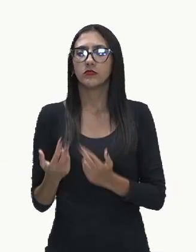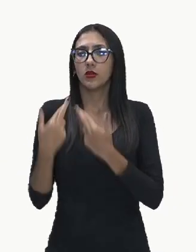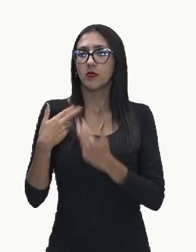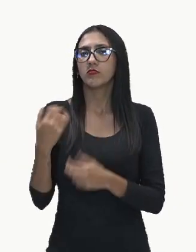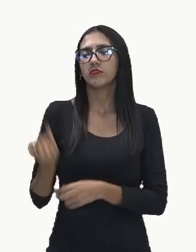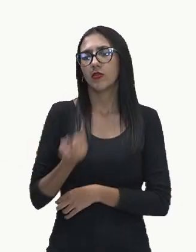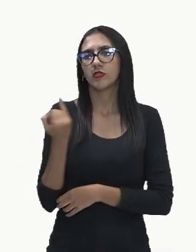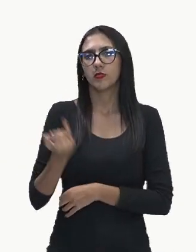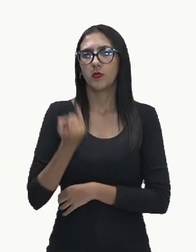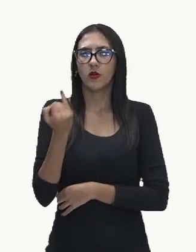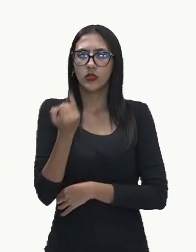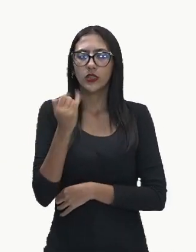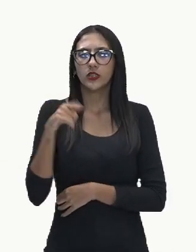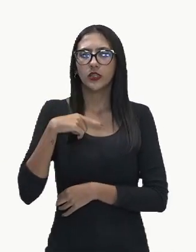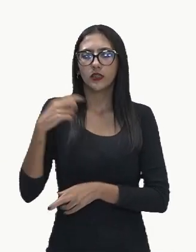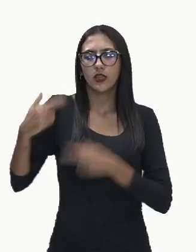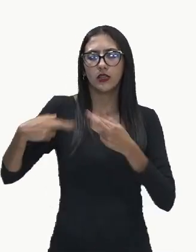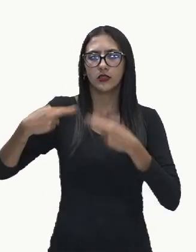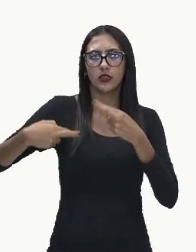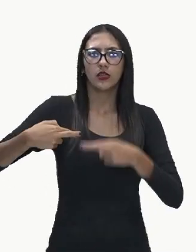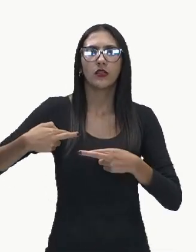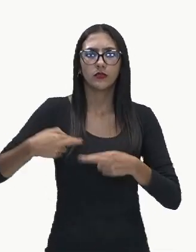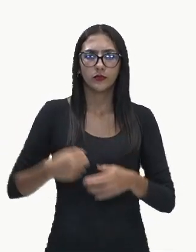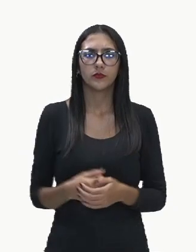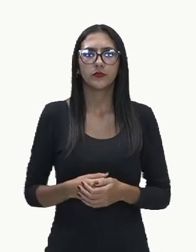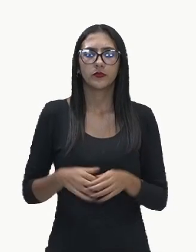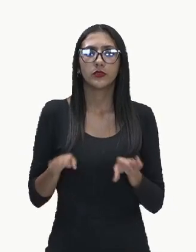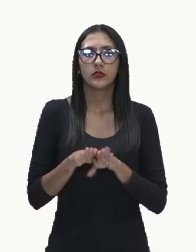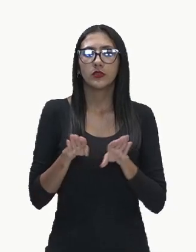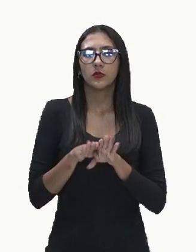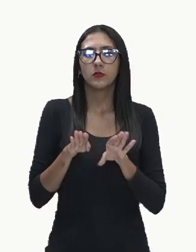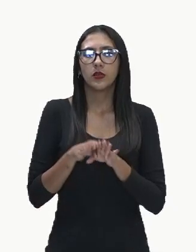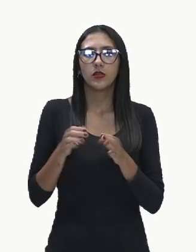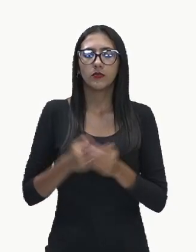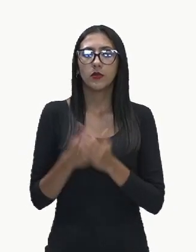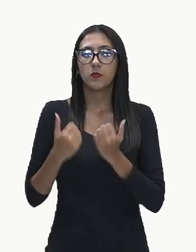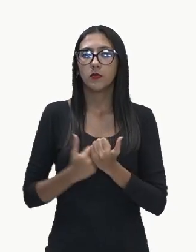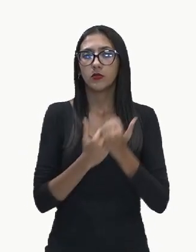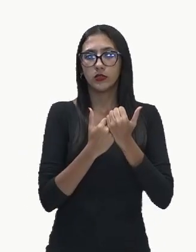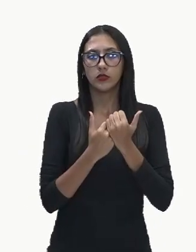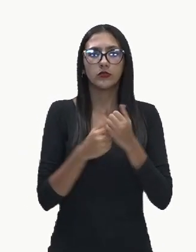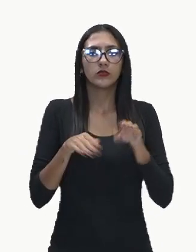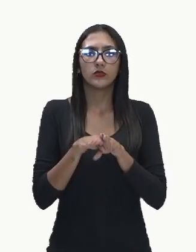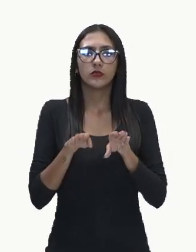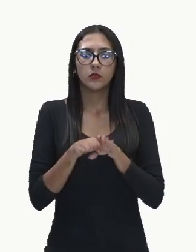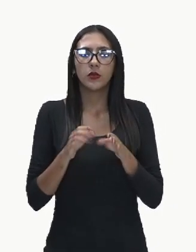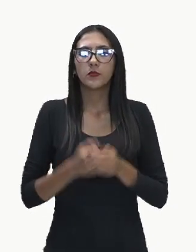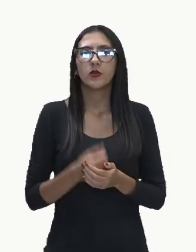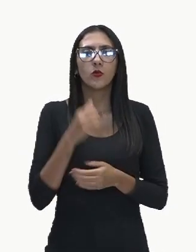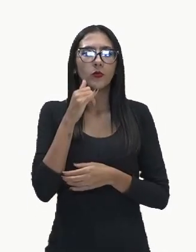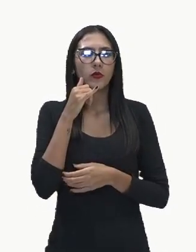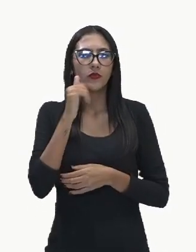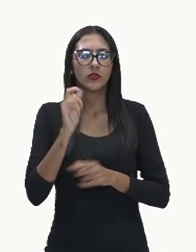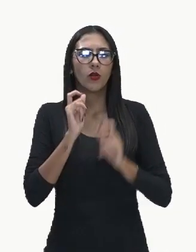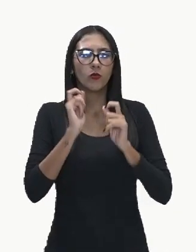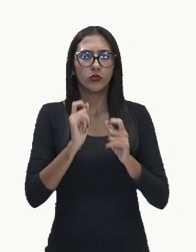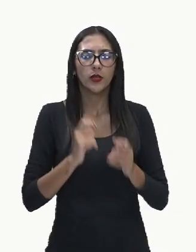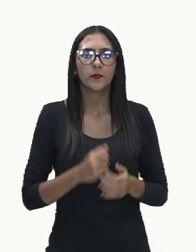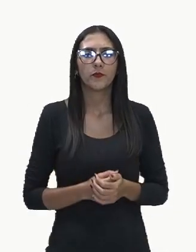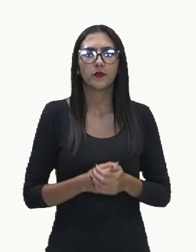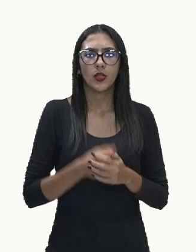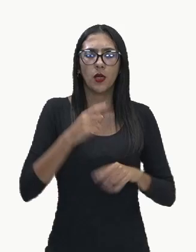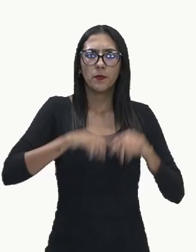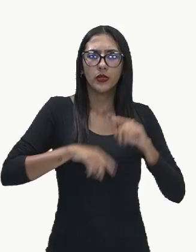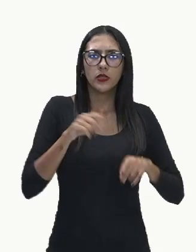na reciclagem contribuindo significativamente para a redução dos resíduos dos